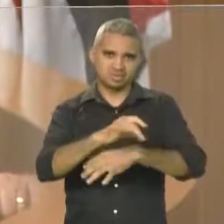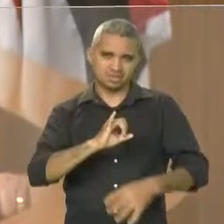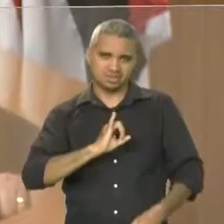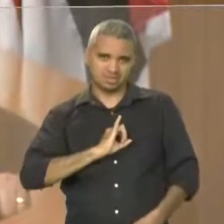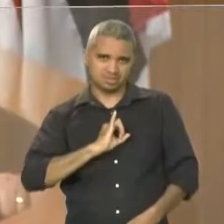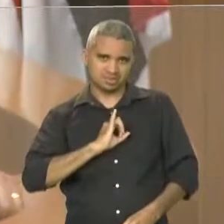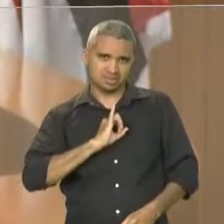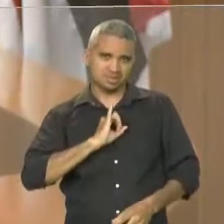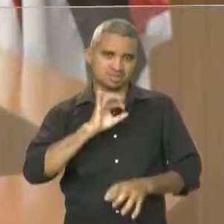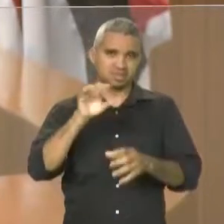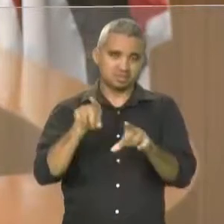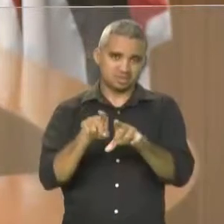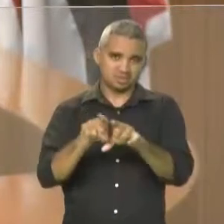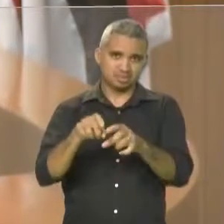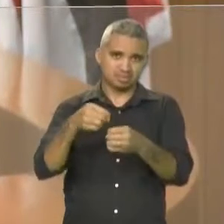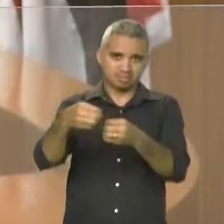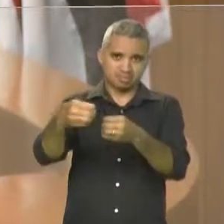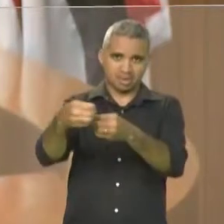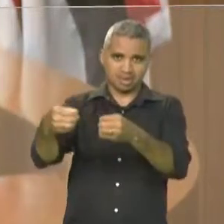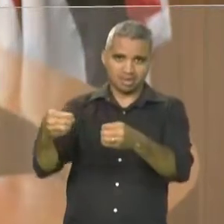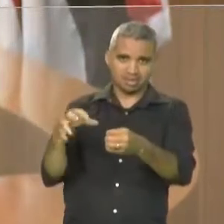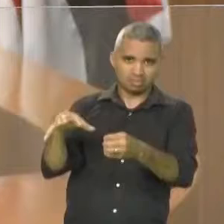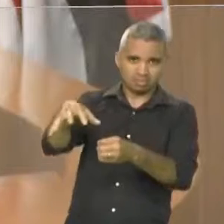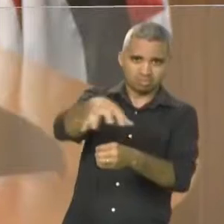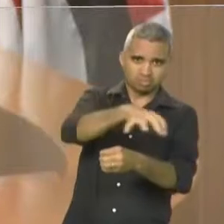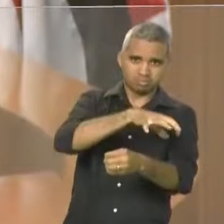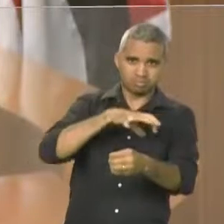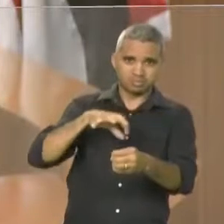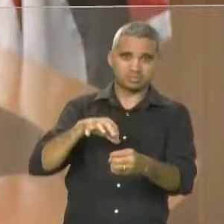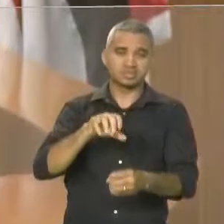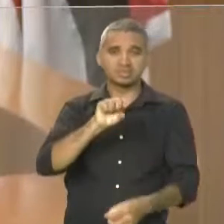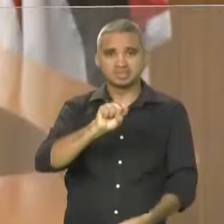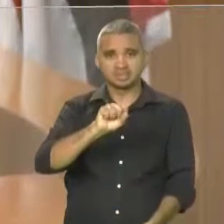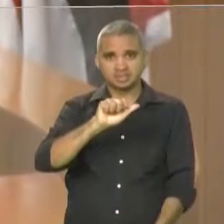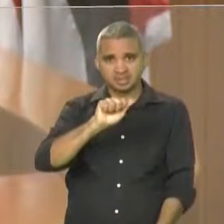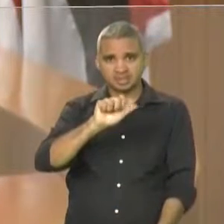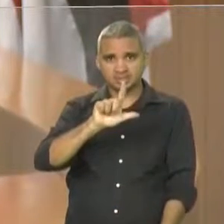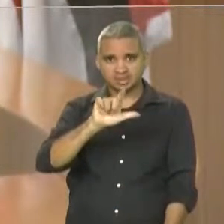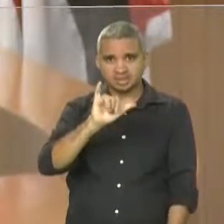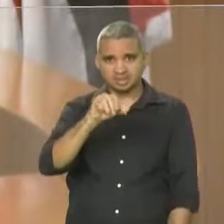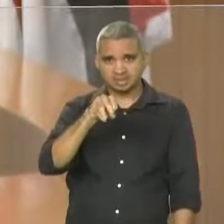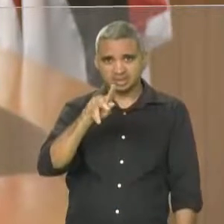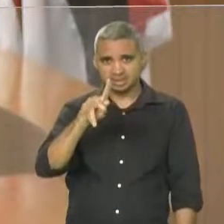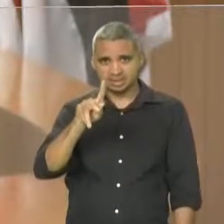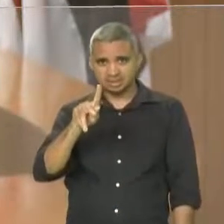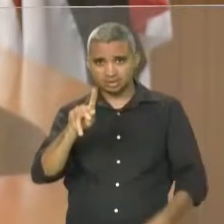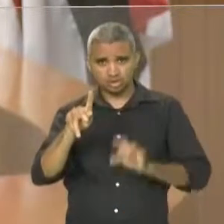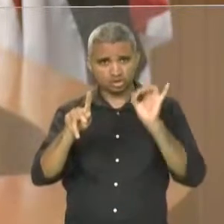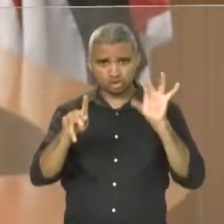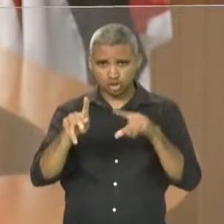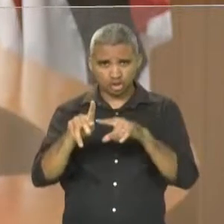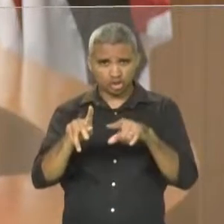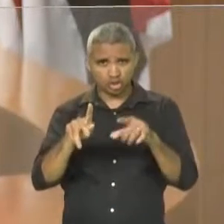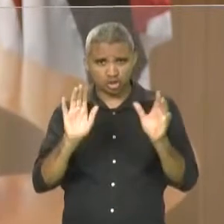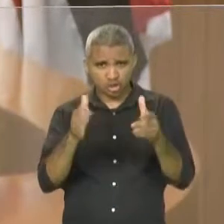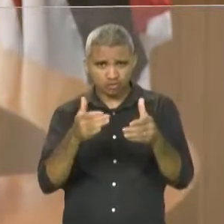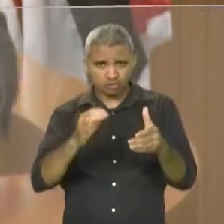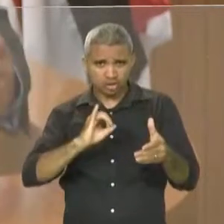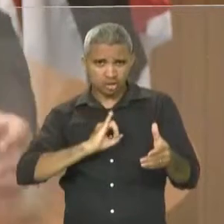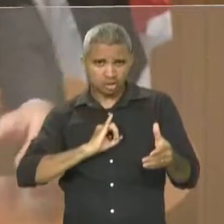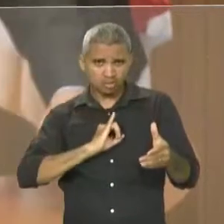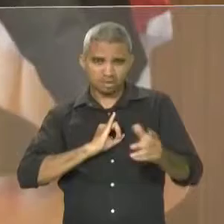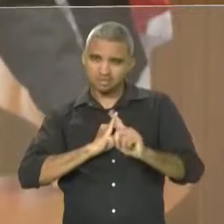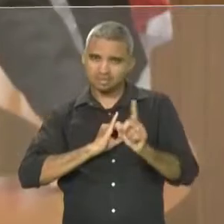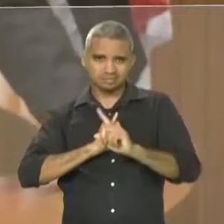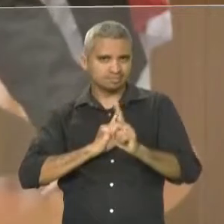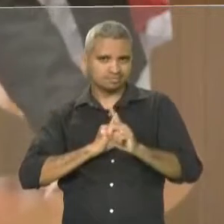a região. O Salimpe ultrapassou os limites de Imperatriz e, hoje, consegue ser o maior evento